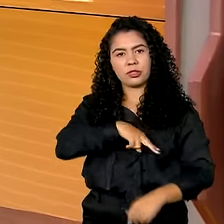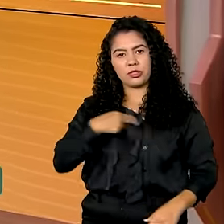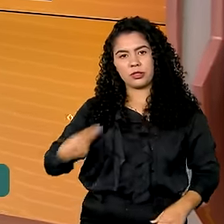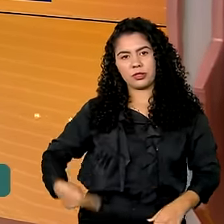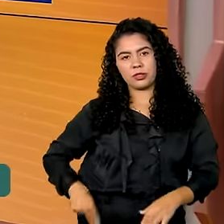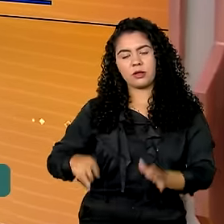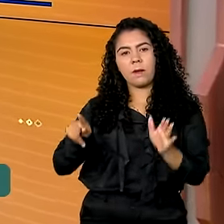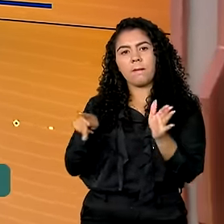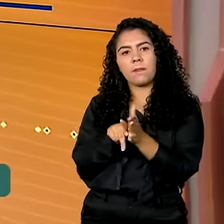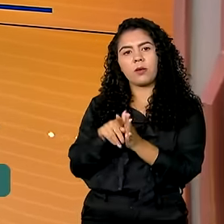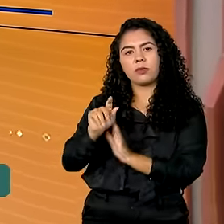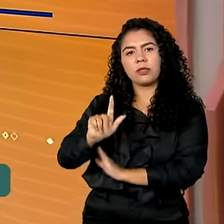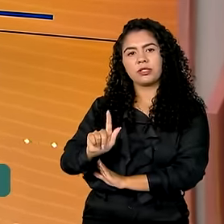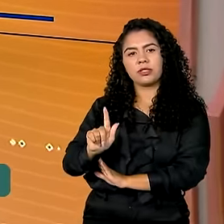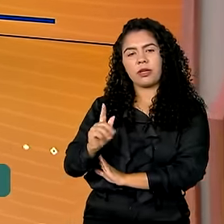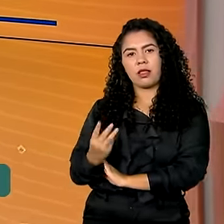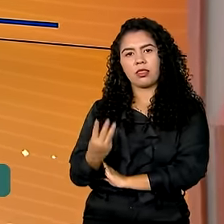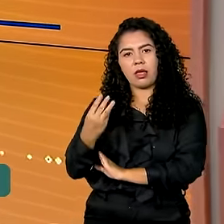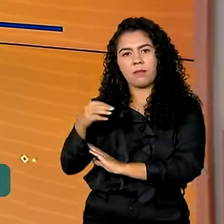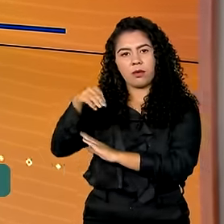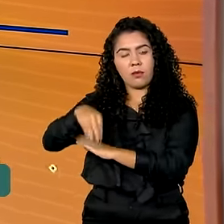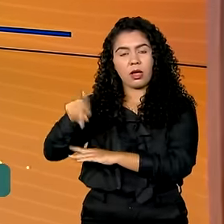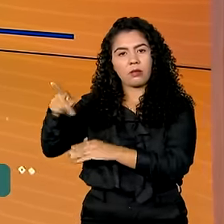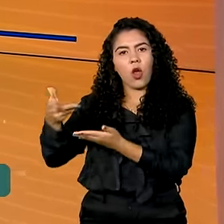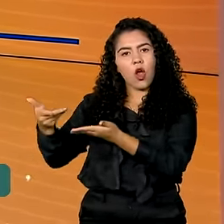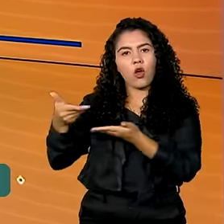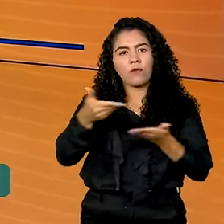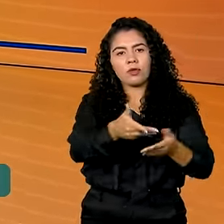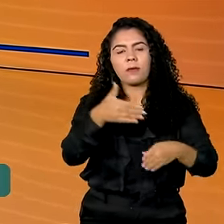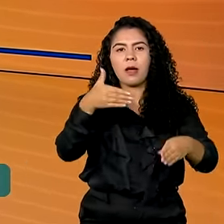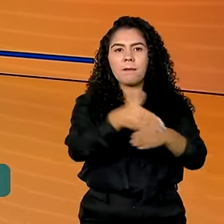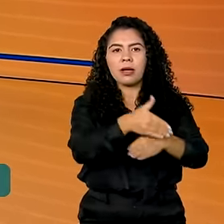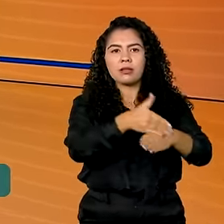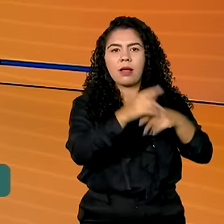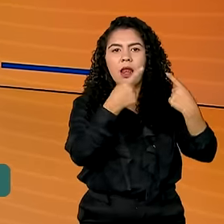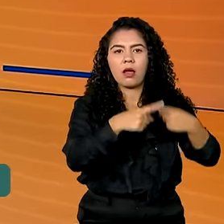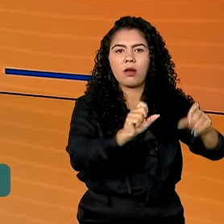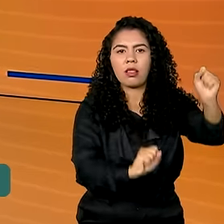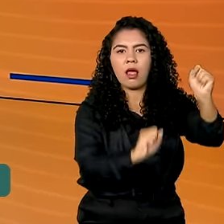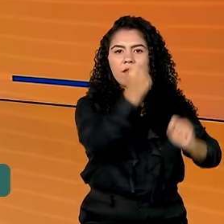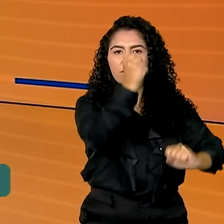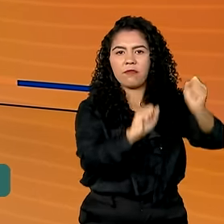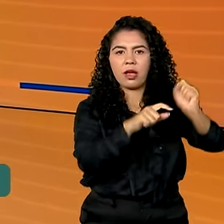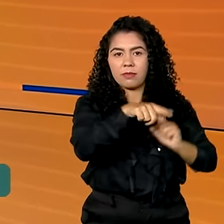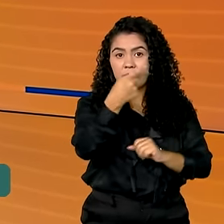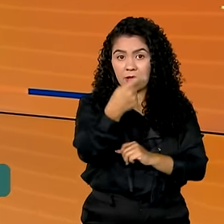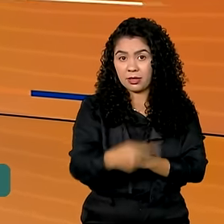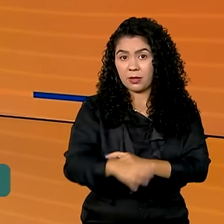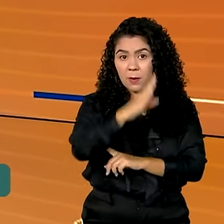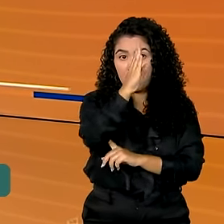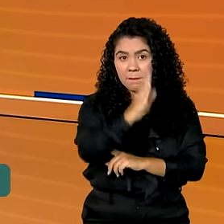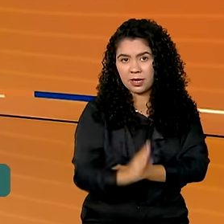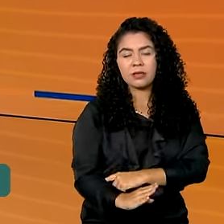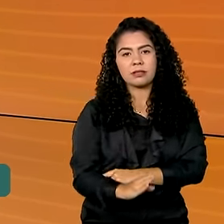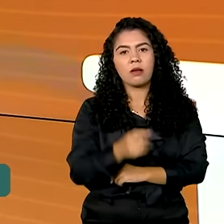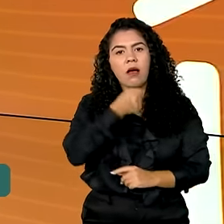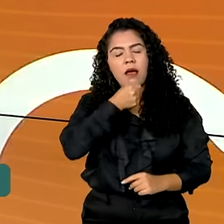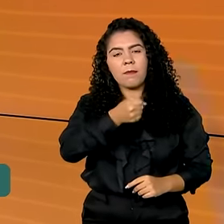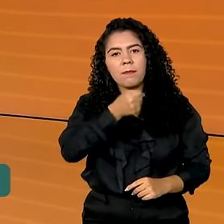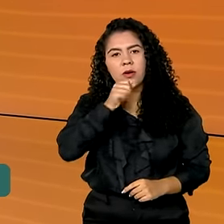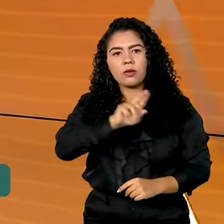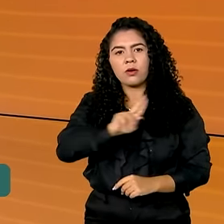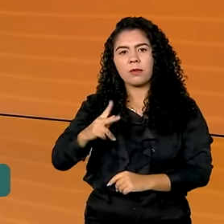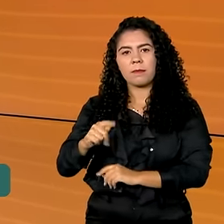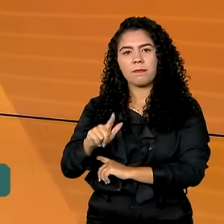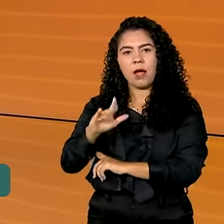Ele foi convidado a participar da inauguração, no ano que vem, da fábrica da Great Wall Motors, aqui no Brasil. O repórter Pablo Mundin tem